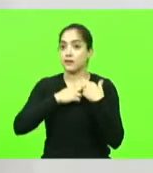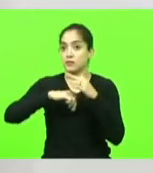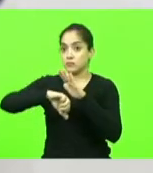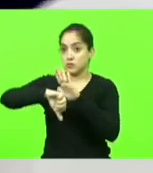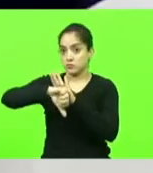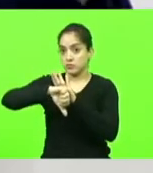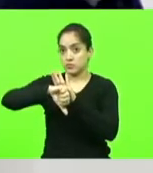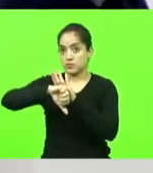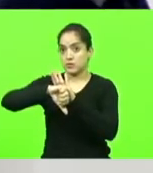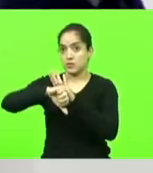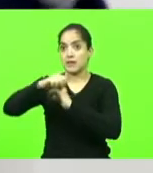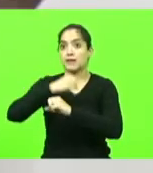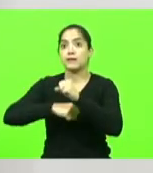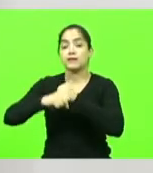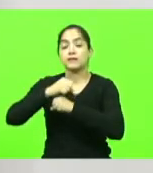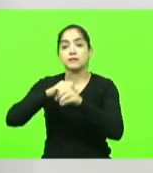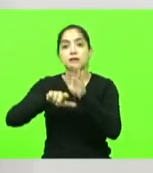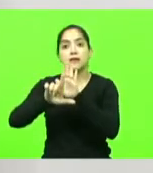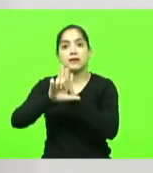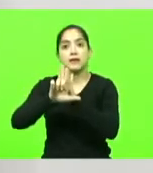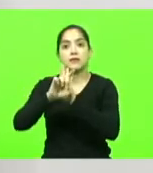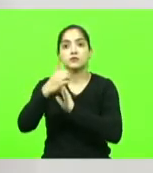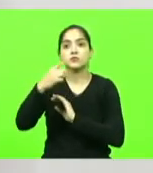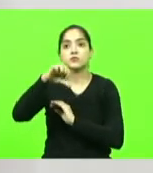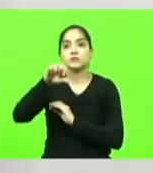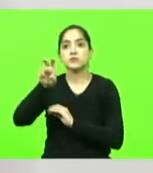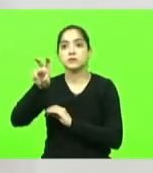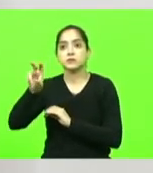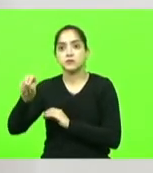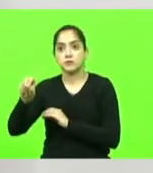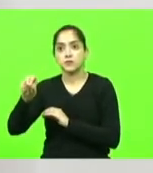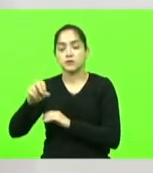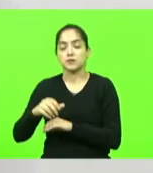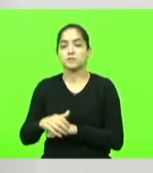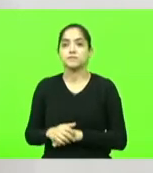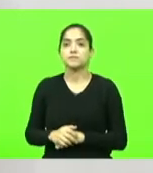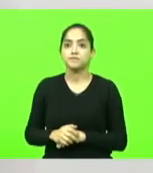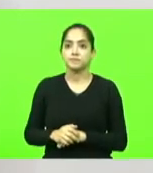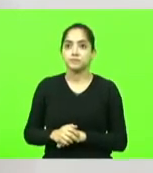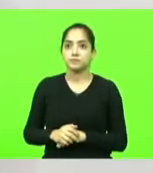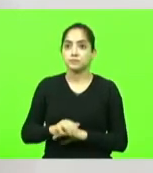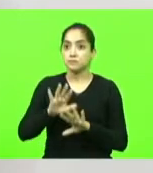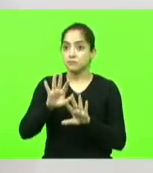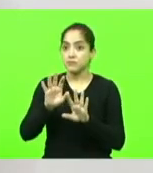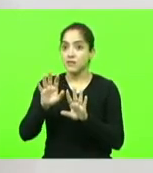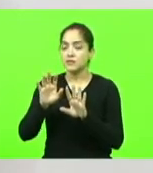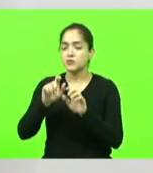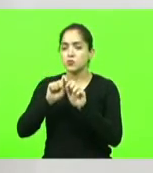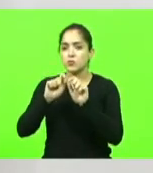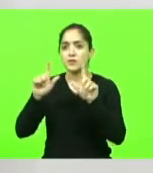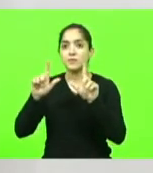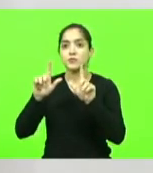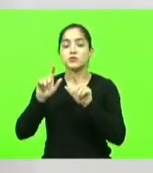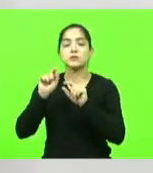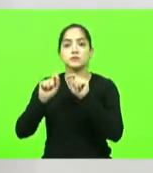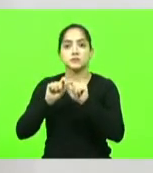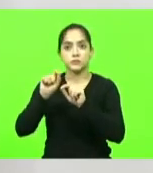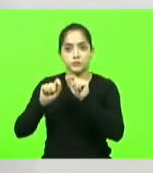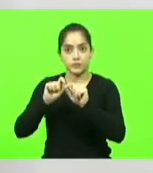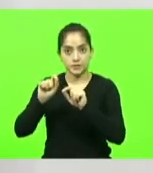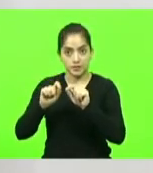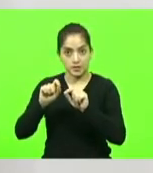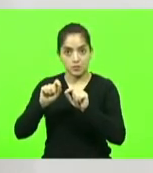lei de 1950, mais a mais agora deputado Silva, o que me chama a atenção é que apesar da